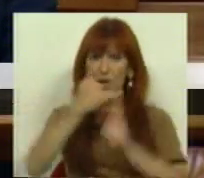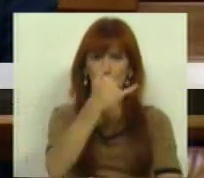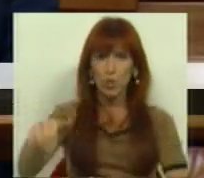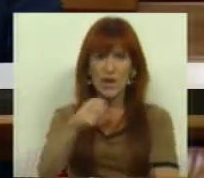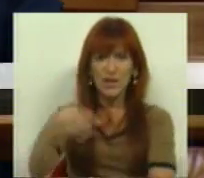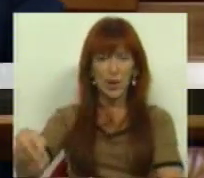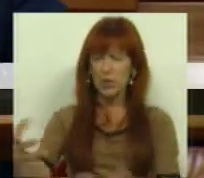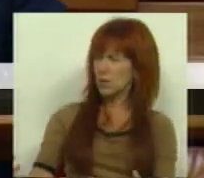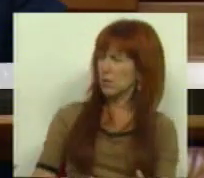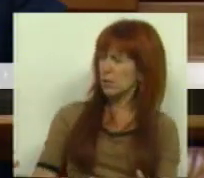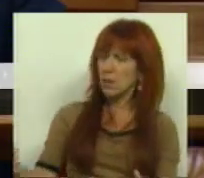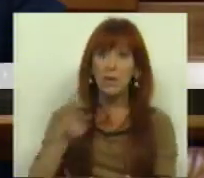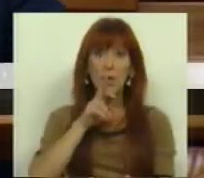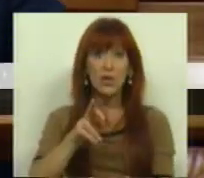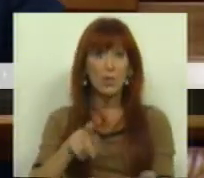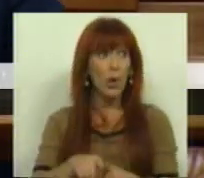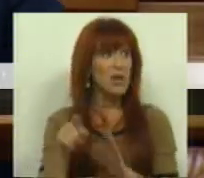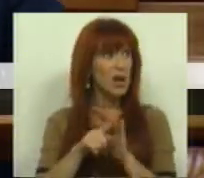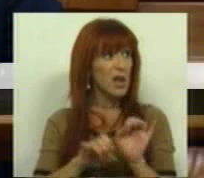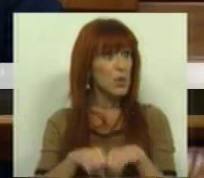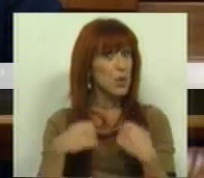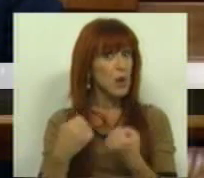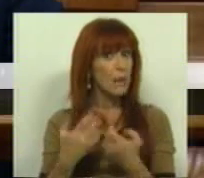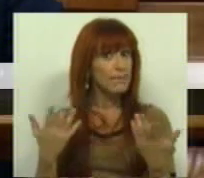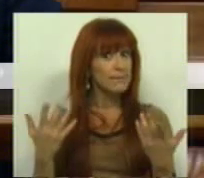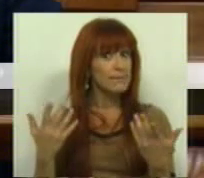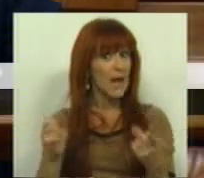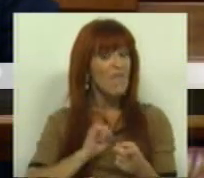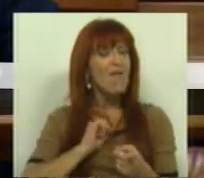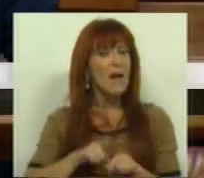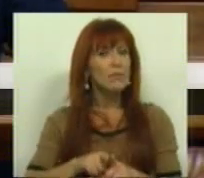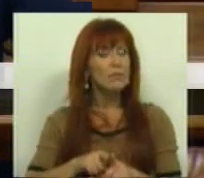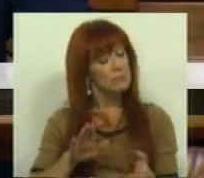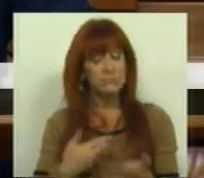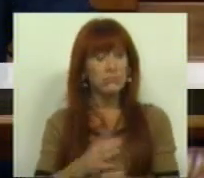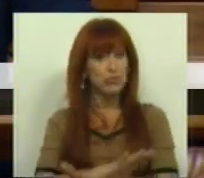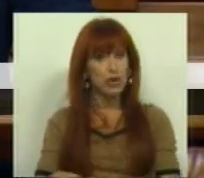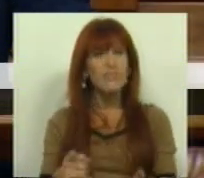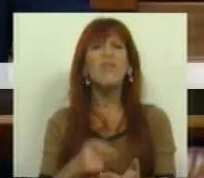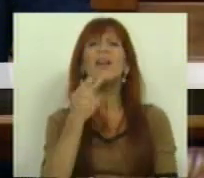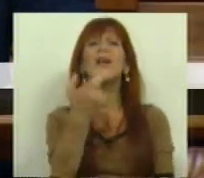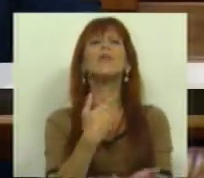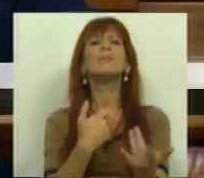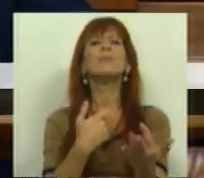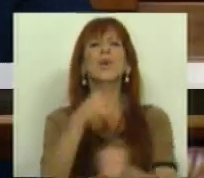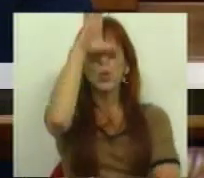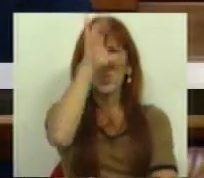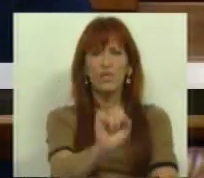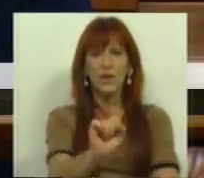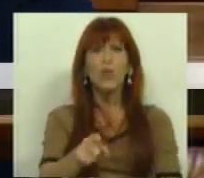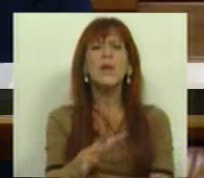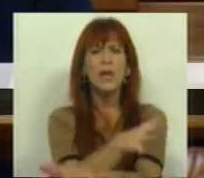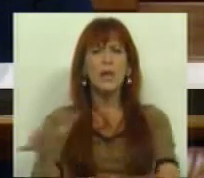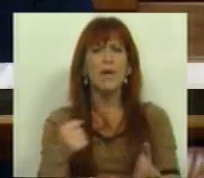euros. Qual é a resposta da ética social? A nossa está dada. Falta a resposta do governo